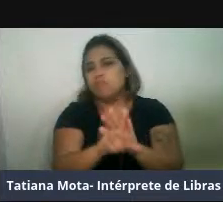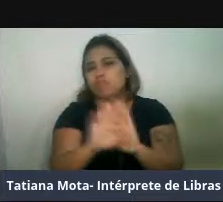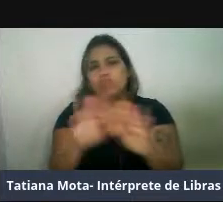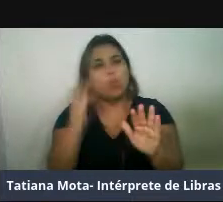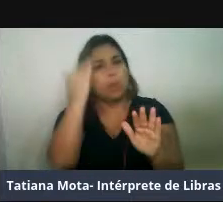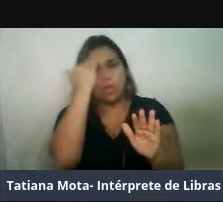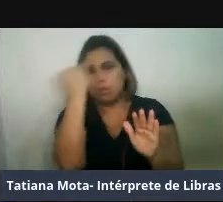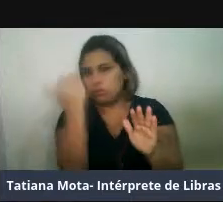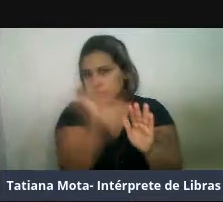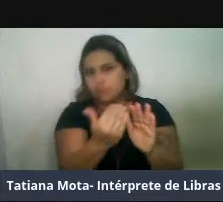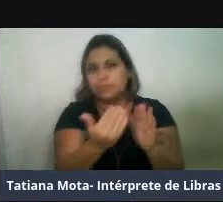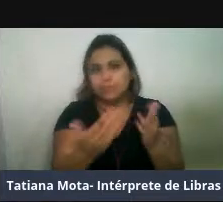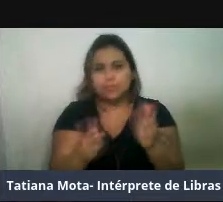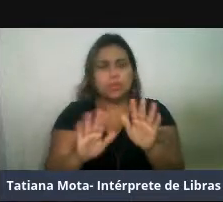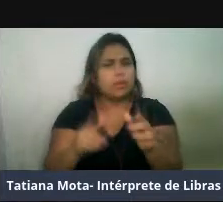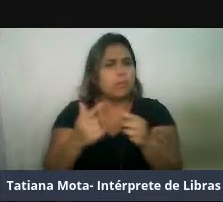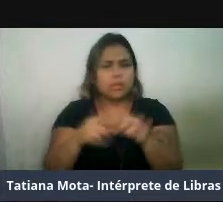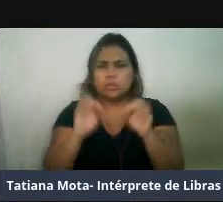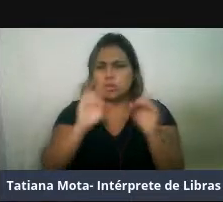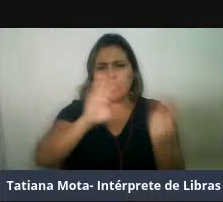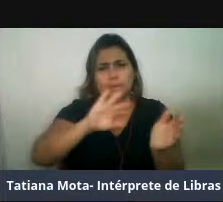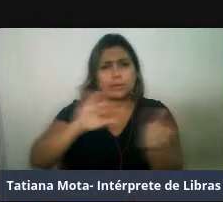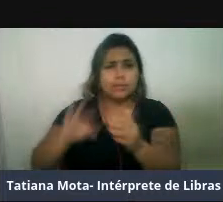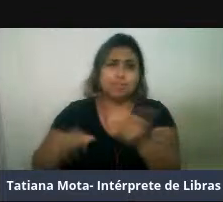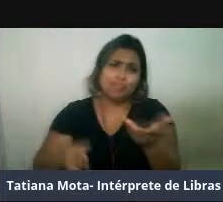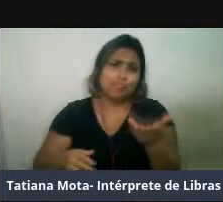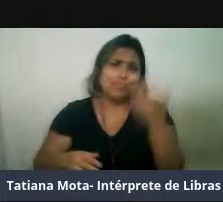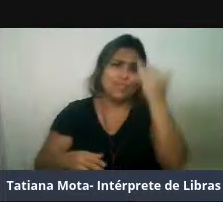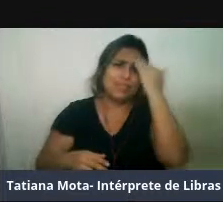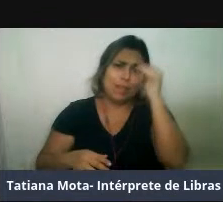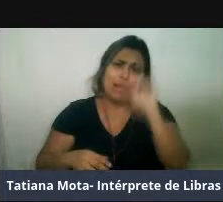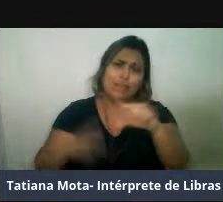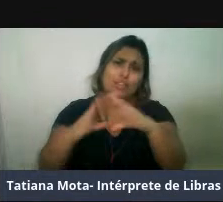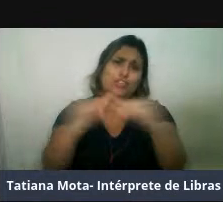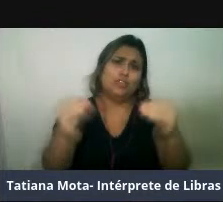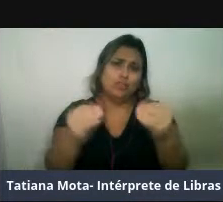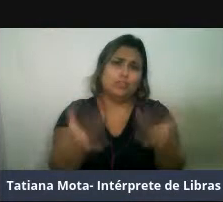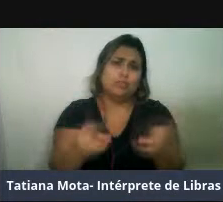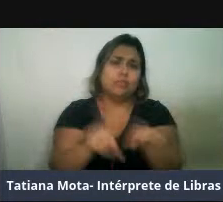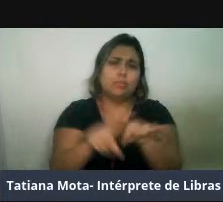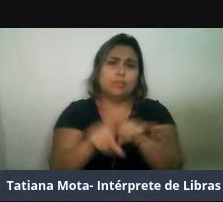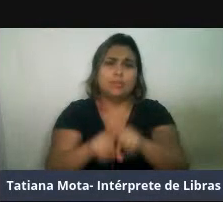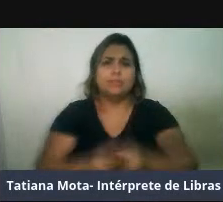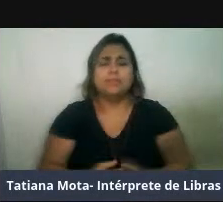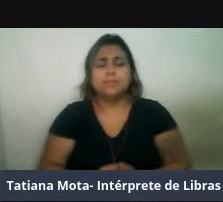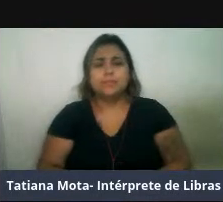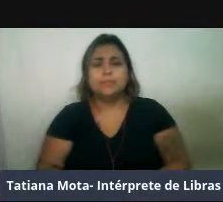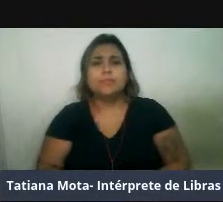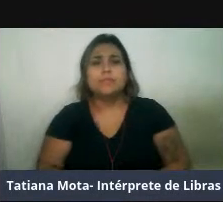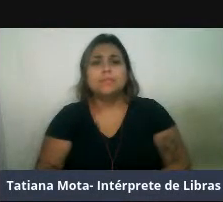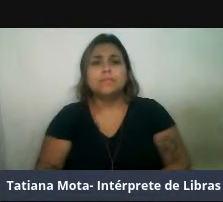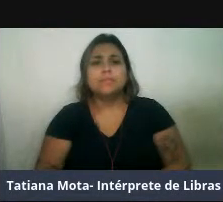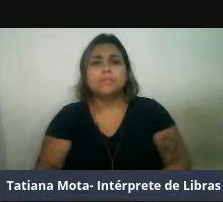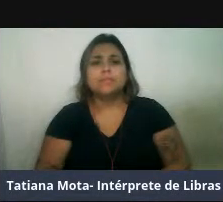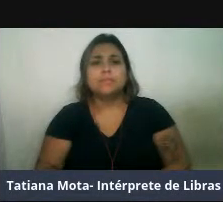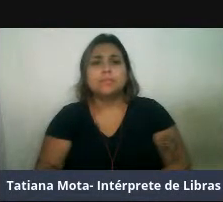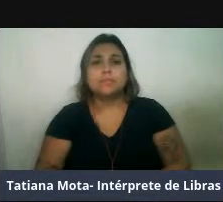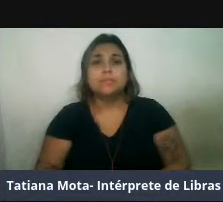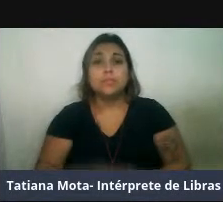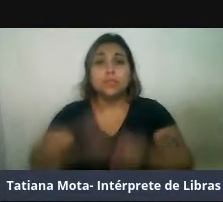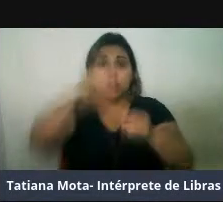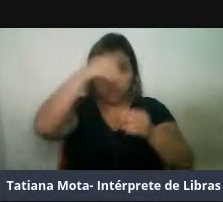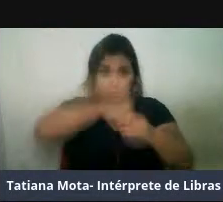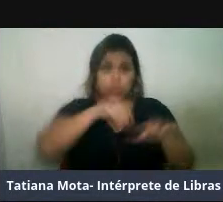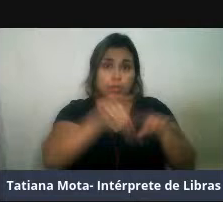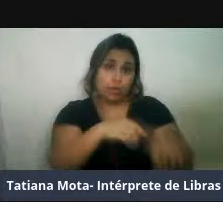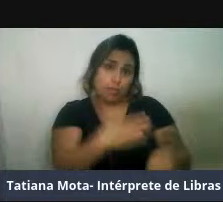isso é outra história. Então, é a próxima, né, tudo indica que será a próxima espécie a ser extinta. Dentro dos mamíferos marinhos, a